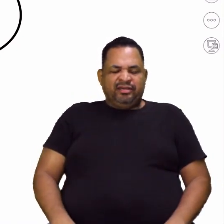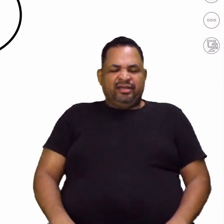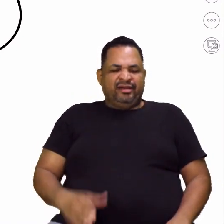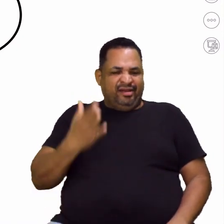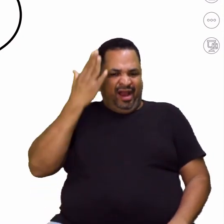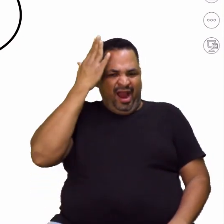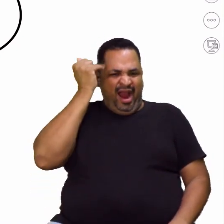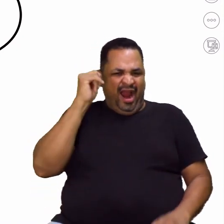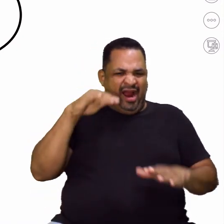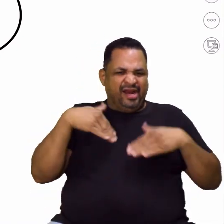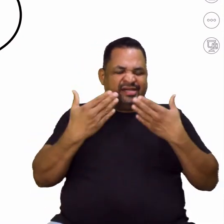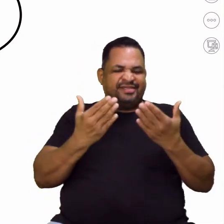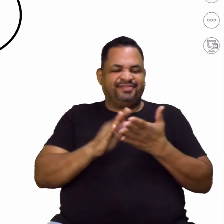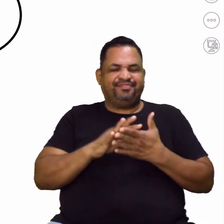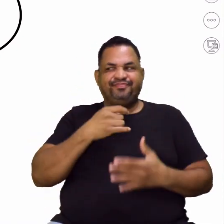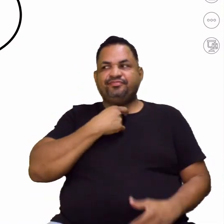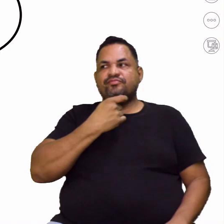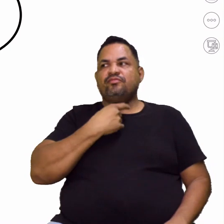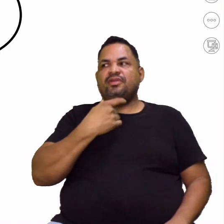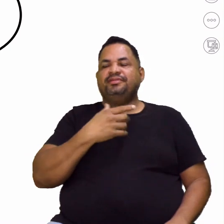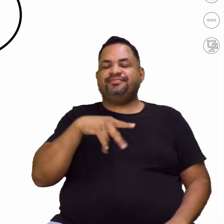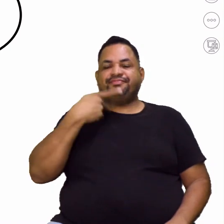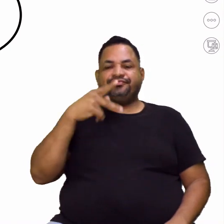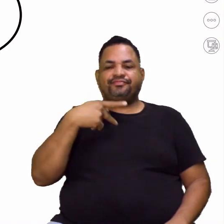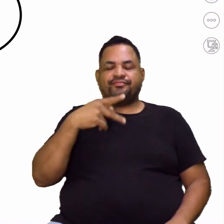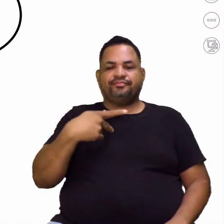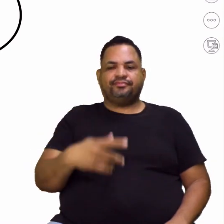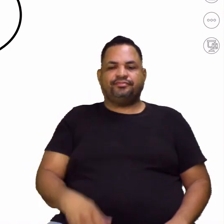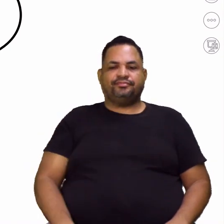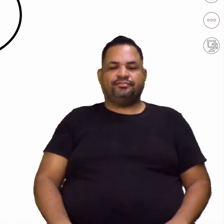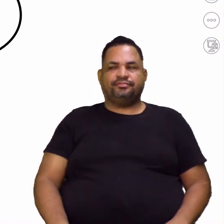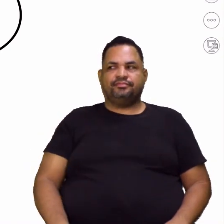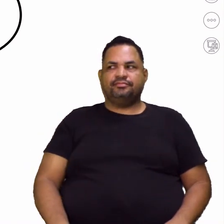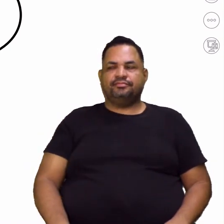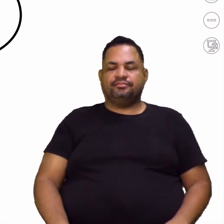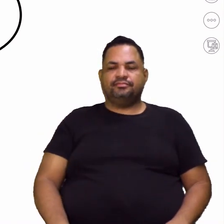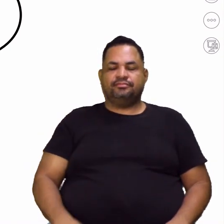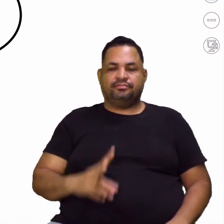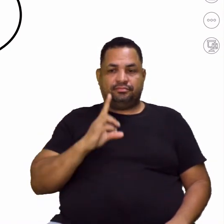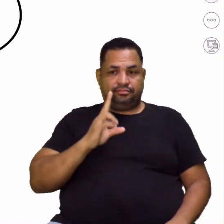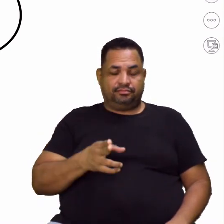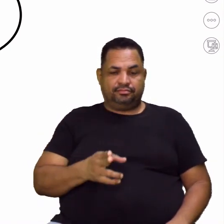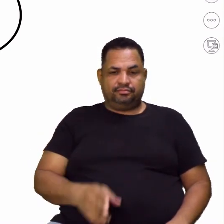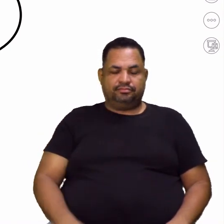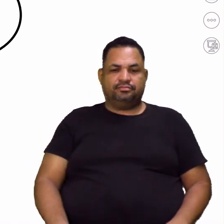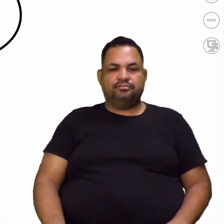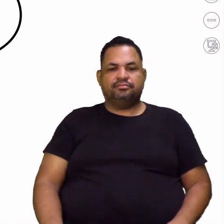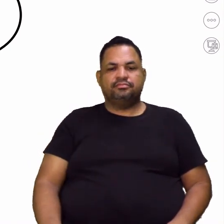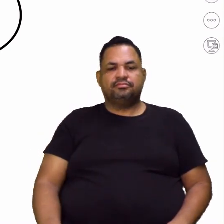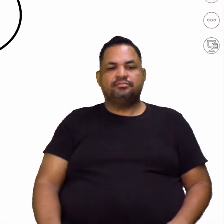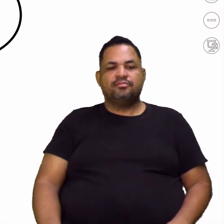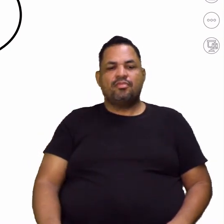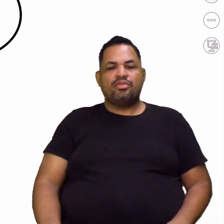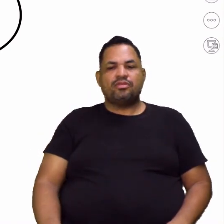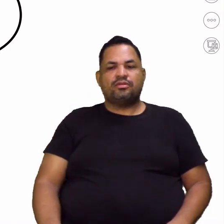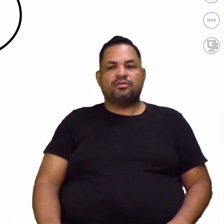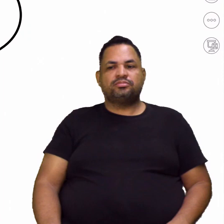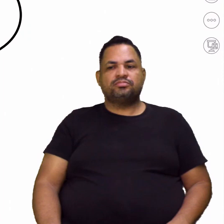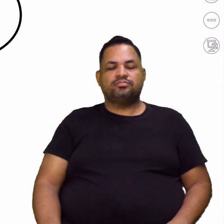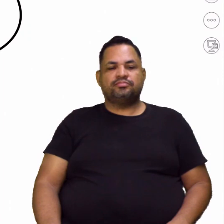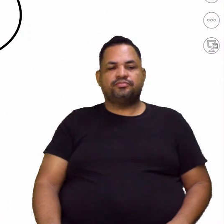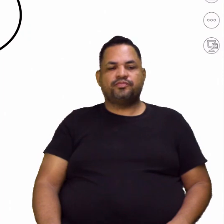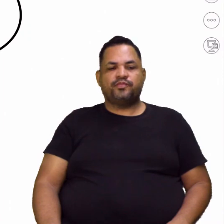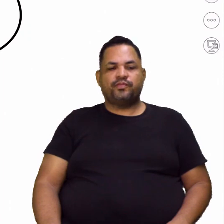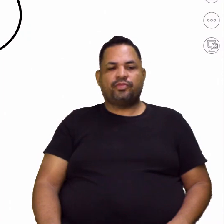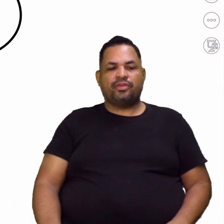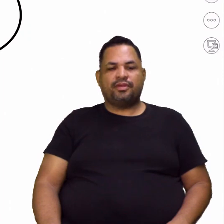vai saber a diferença pelo timbre, na hora que você pronunciar. Mas é escrita da mesma forma, tá bom? A questão,